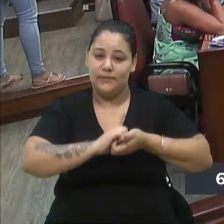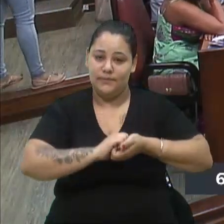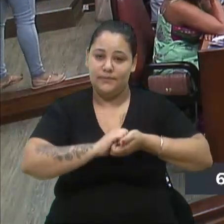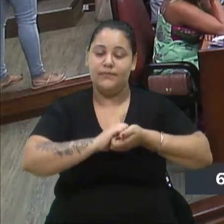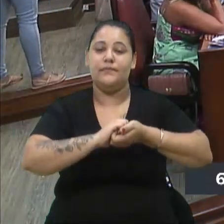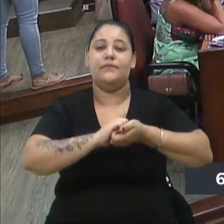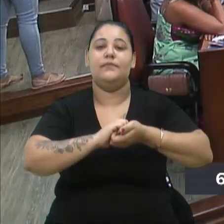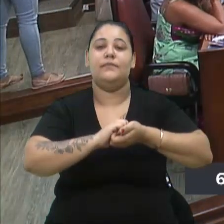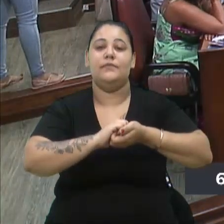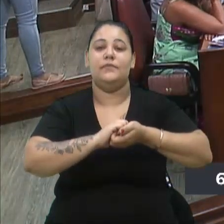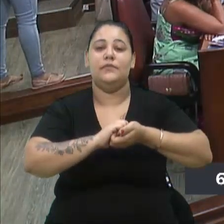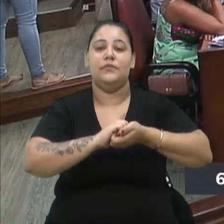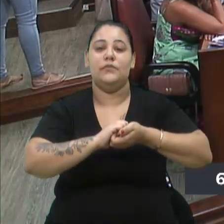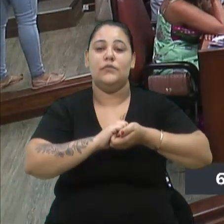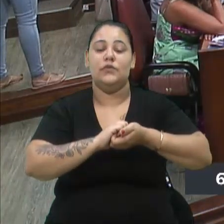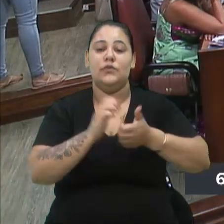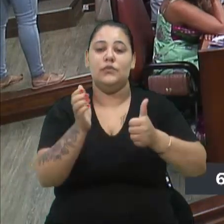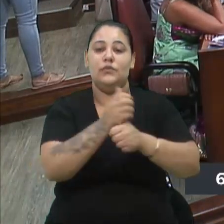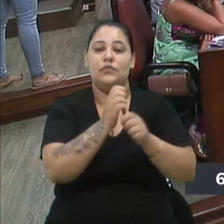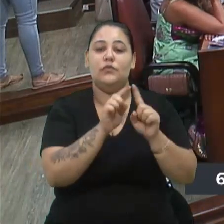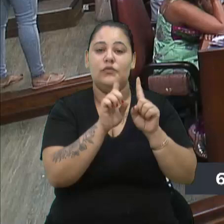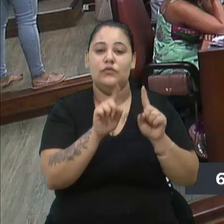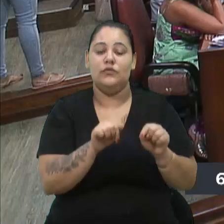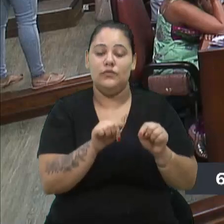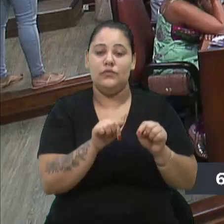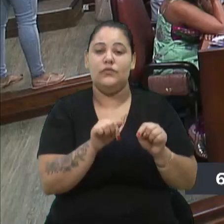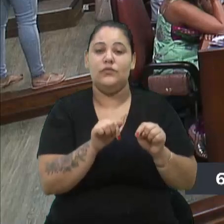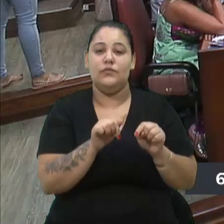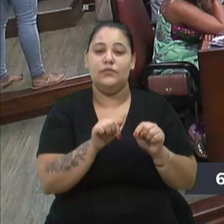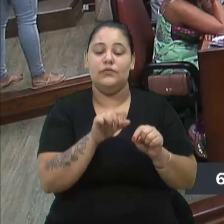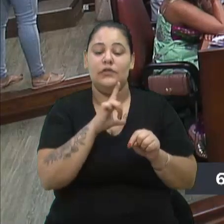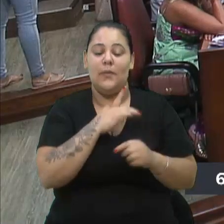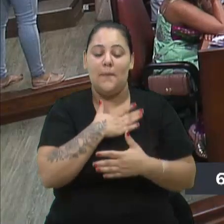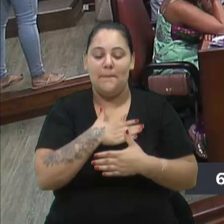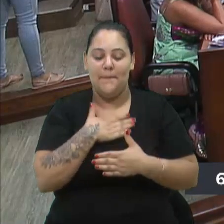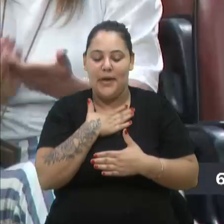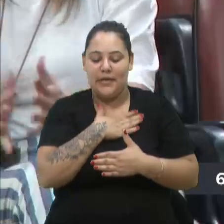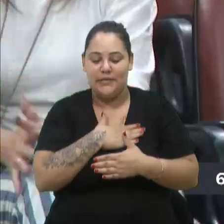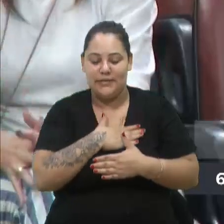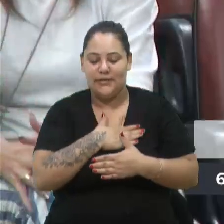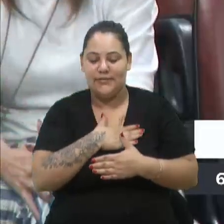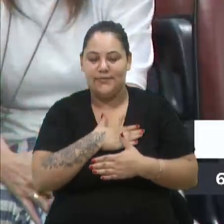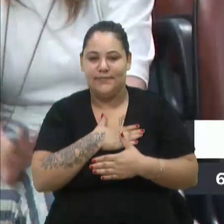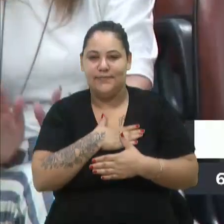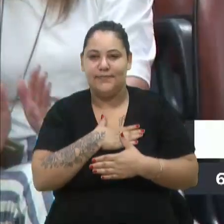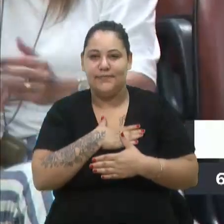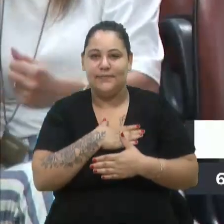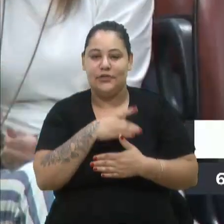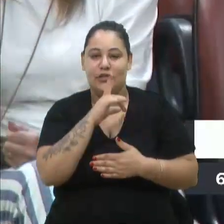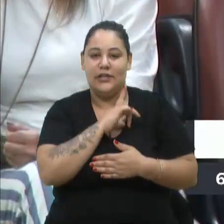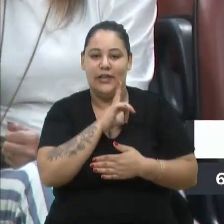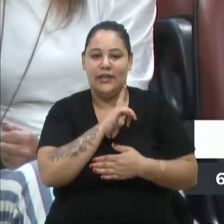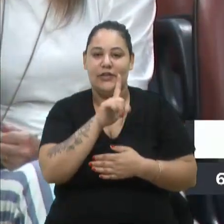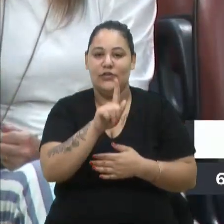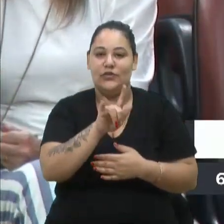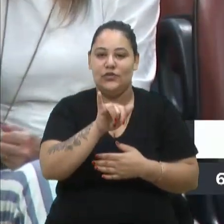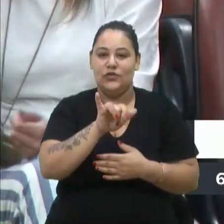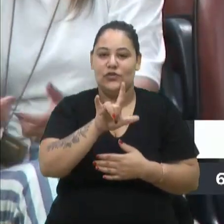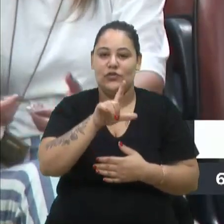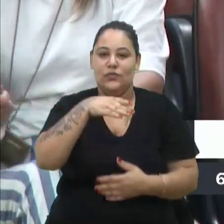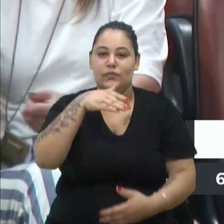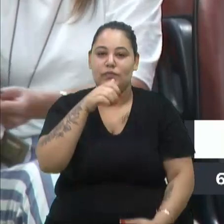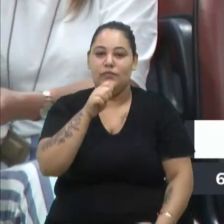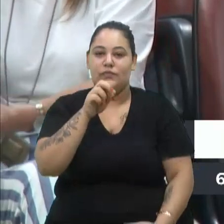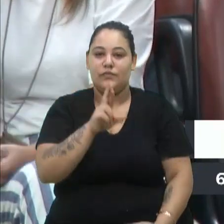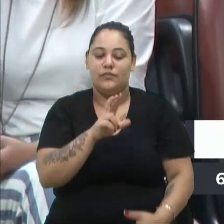tutelares, qual tem o prazer de ter na nossa região, o Gilmar, que trabalha na nossa região, que faz um